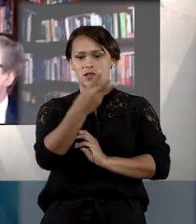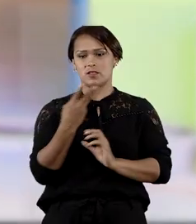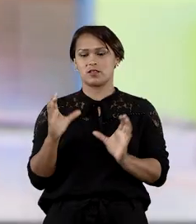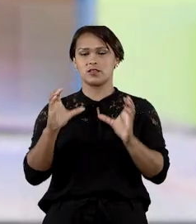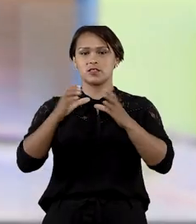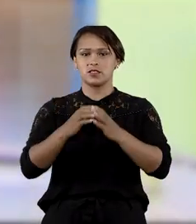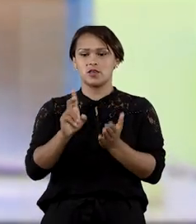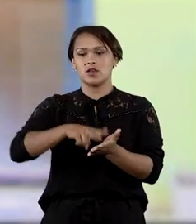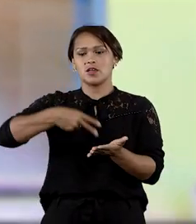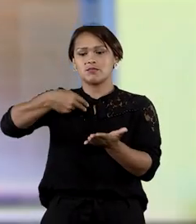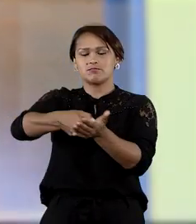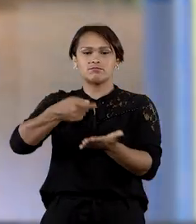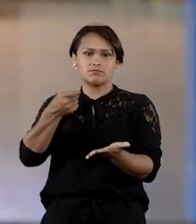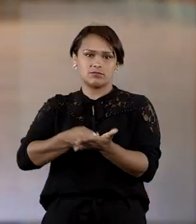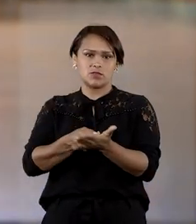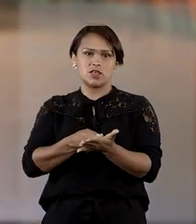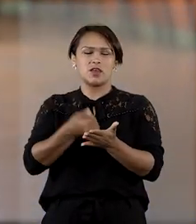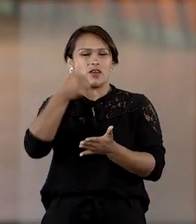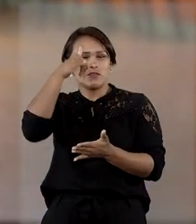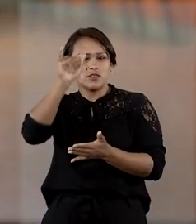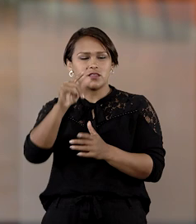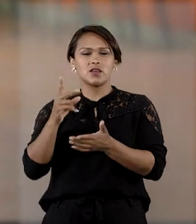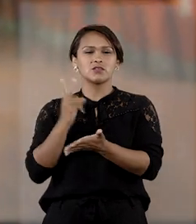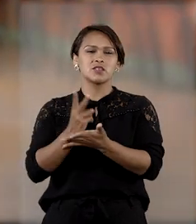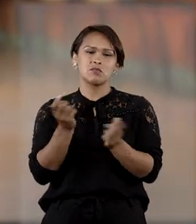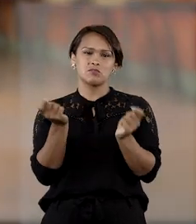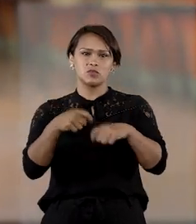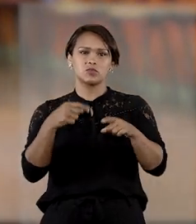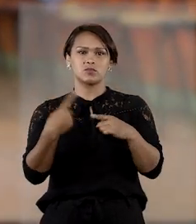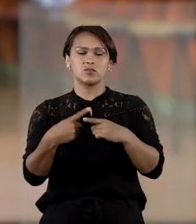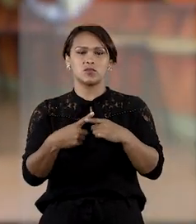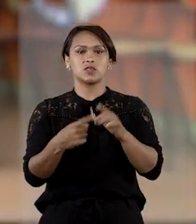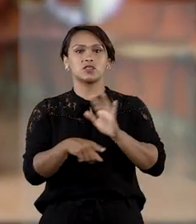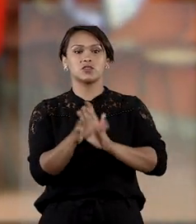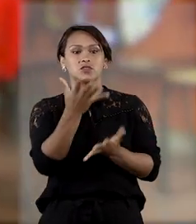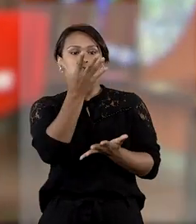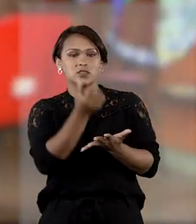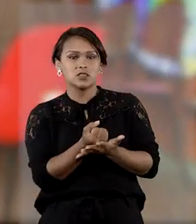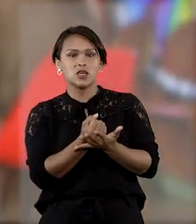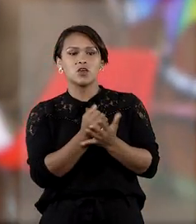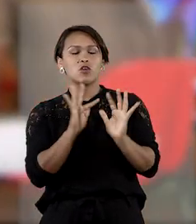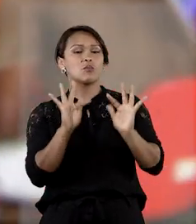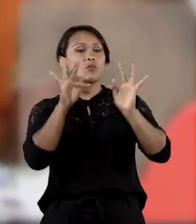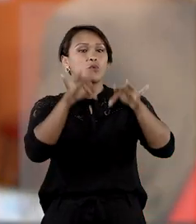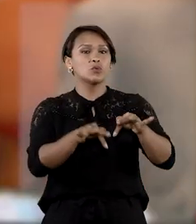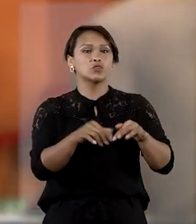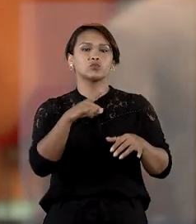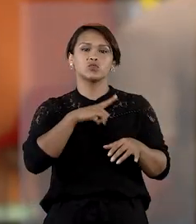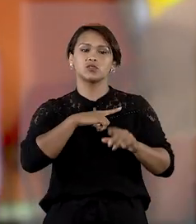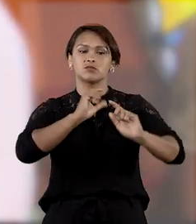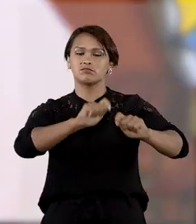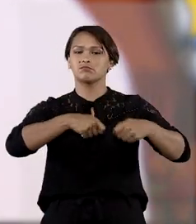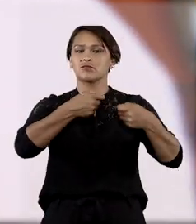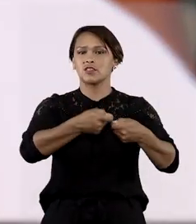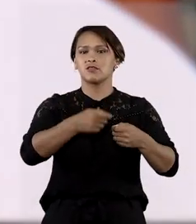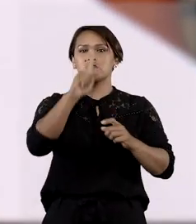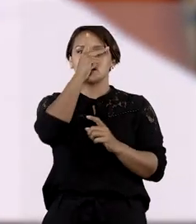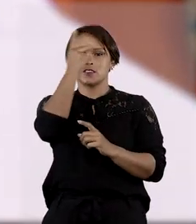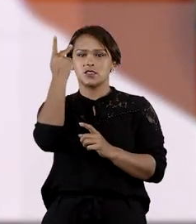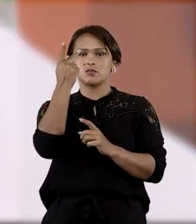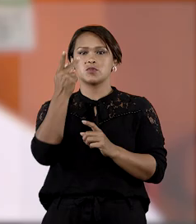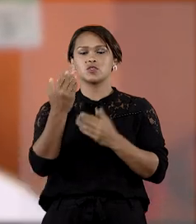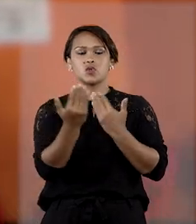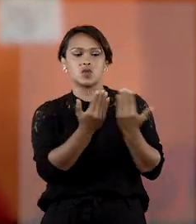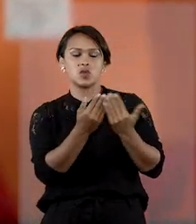destacou que a internação compulsória deve ser evitada sempre que possível e somente admitida como o último recurso na defesa do internado